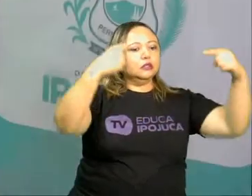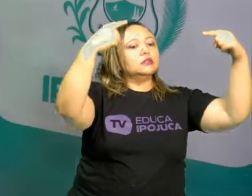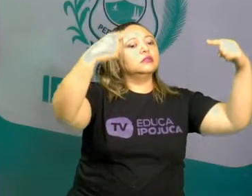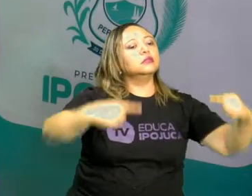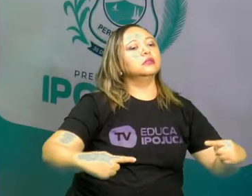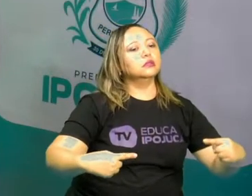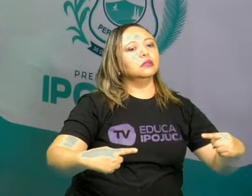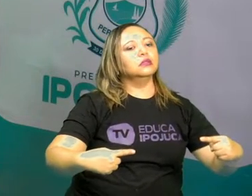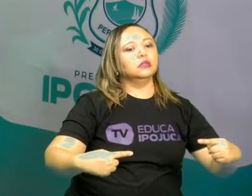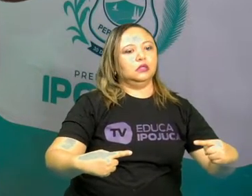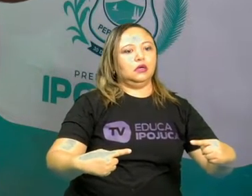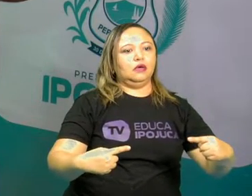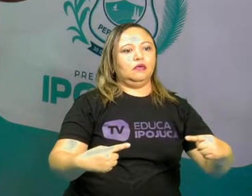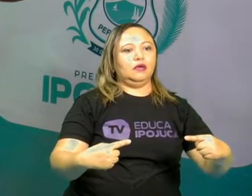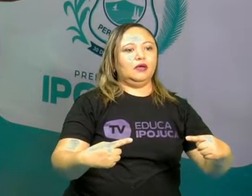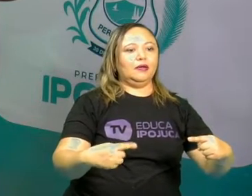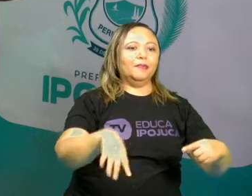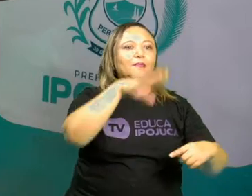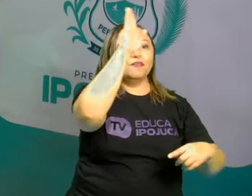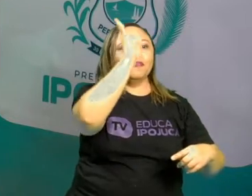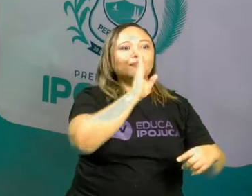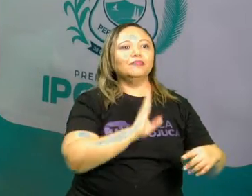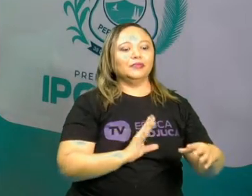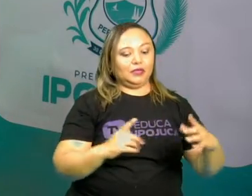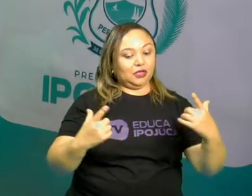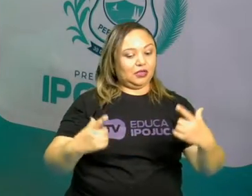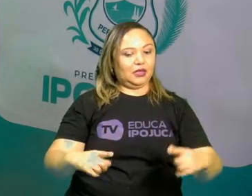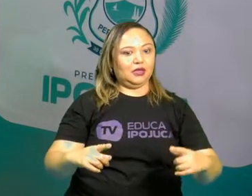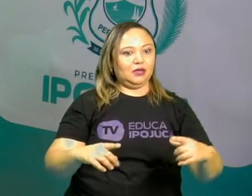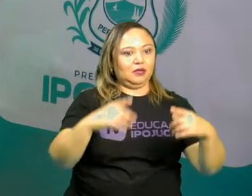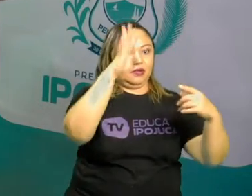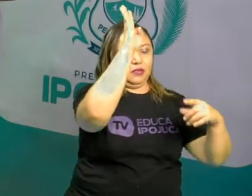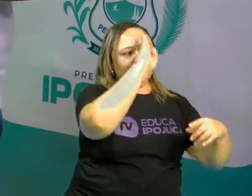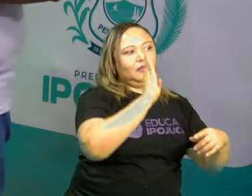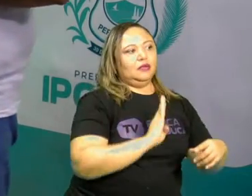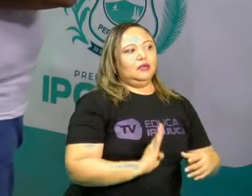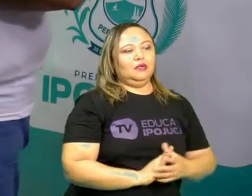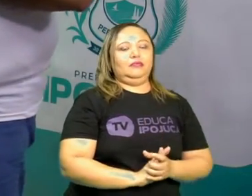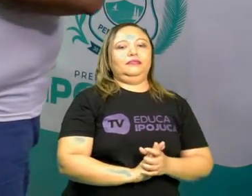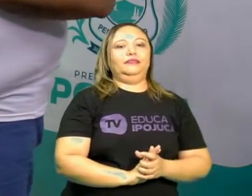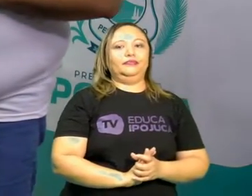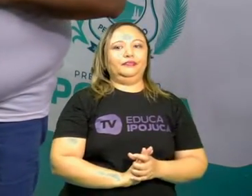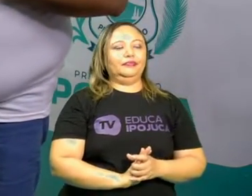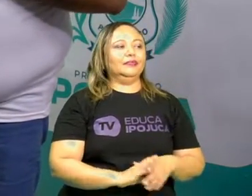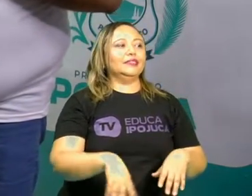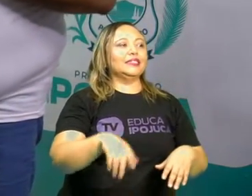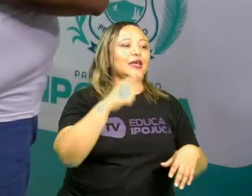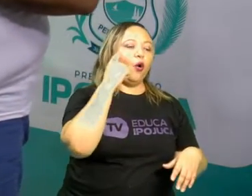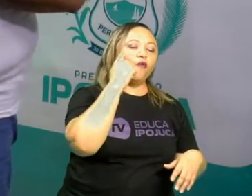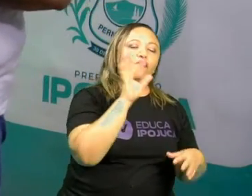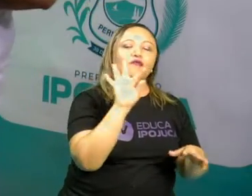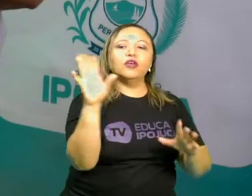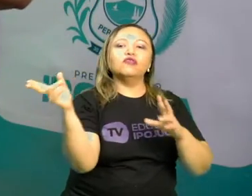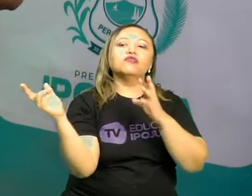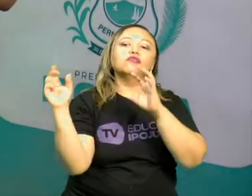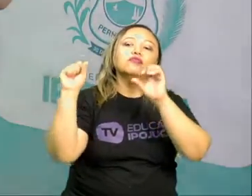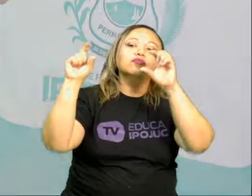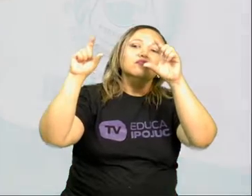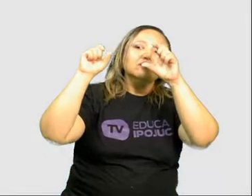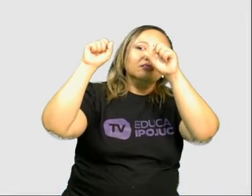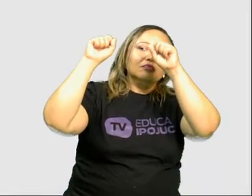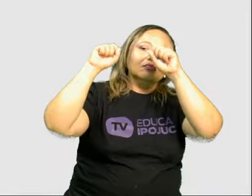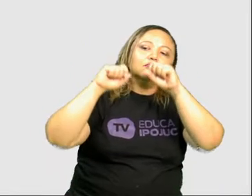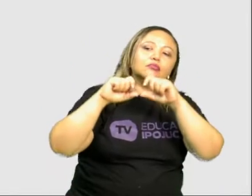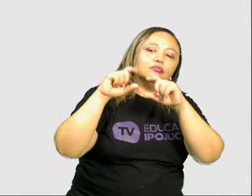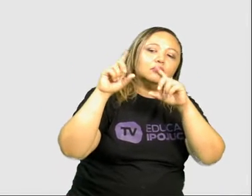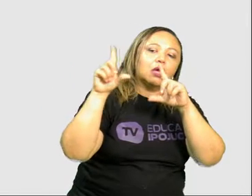descoberto dois anos antes. Aqui a gente tem uma imagem que mostra como foi traçada a